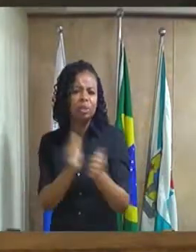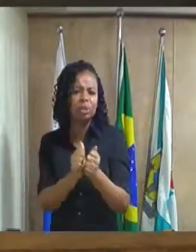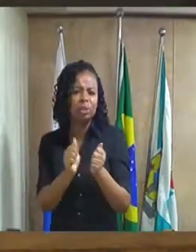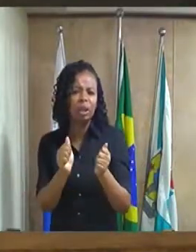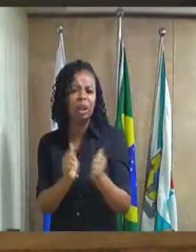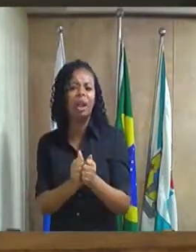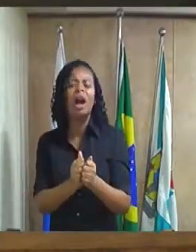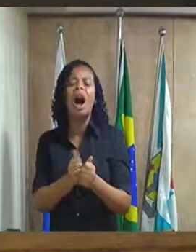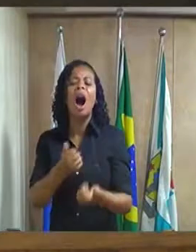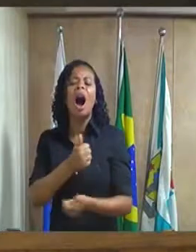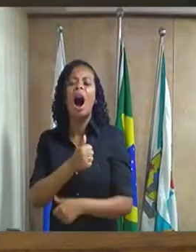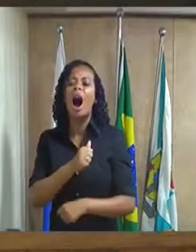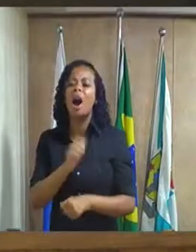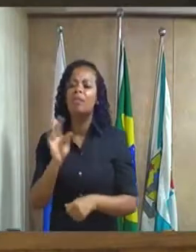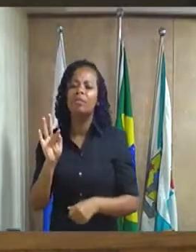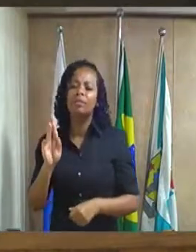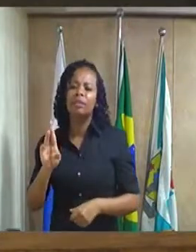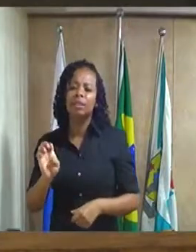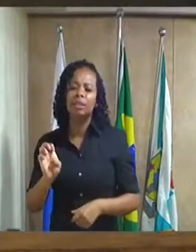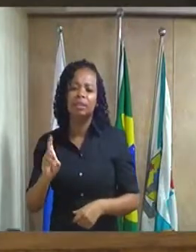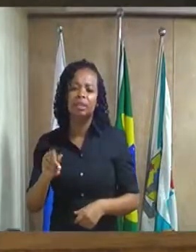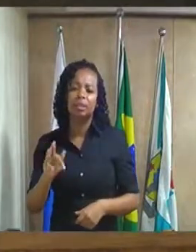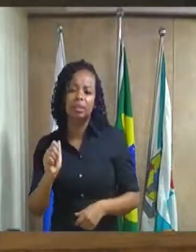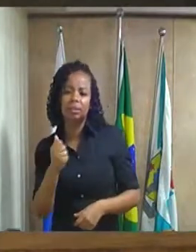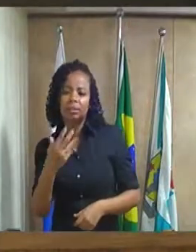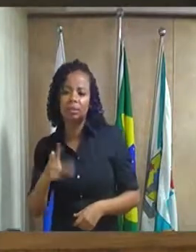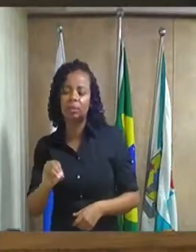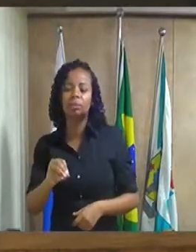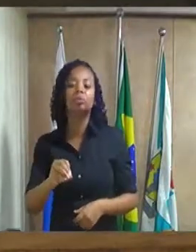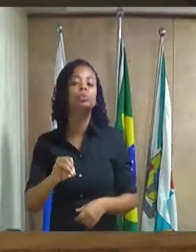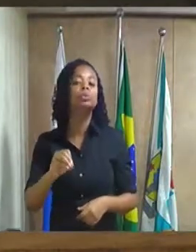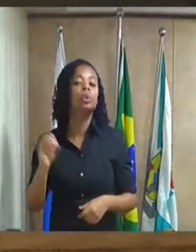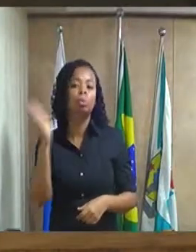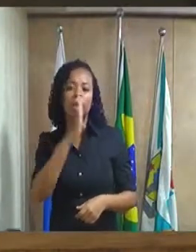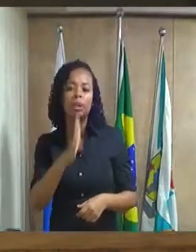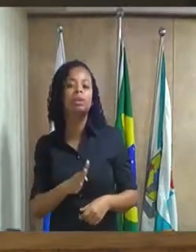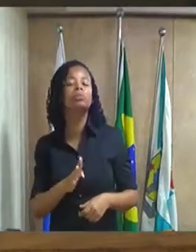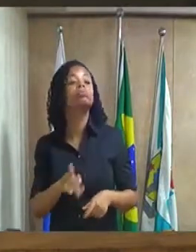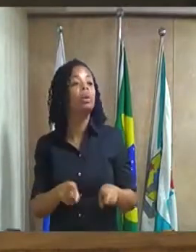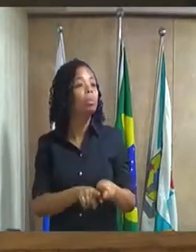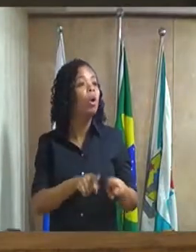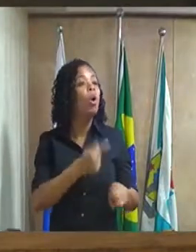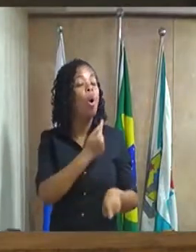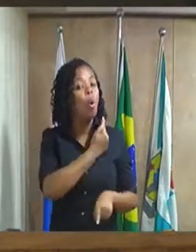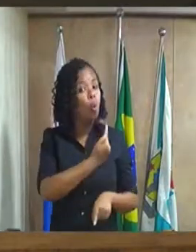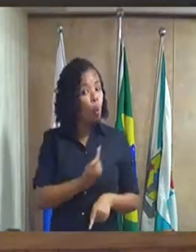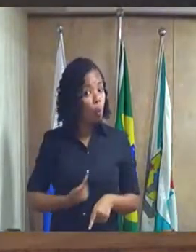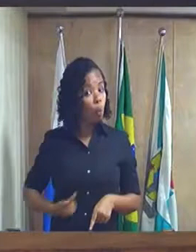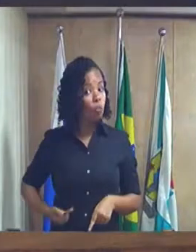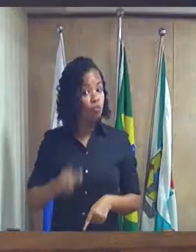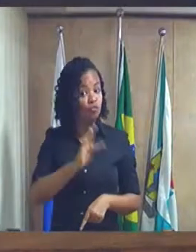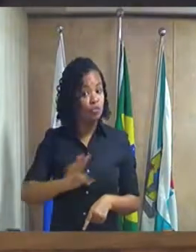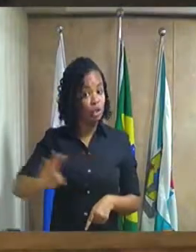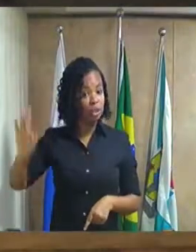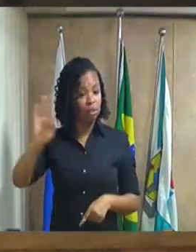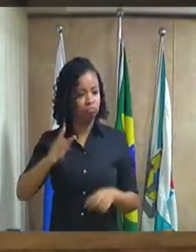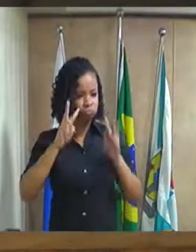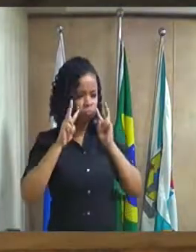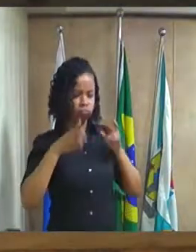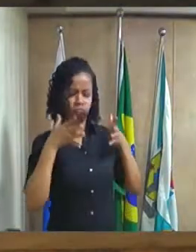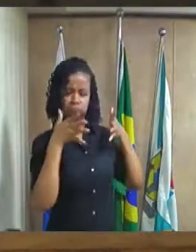federação do Brasil que é justamente o governo federal trazendo pra cá uma atenção